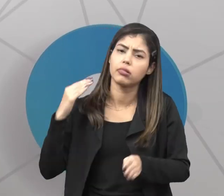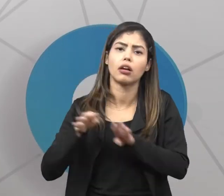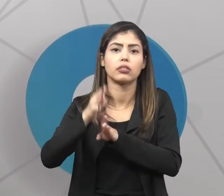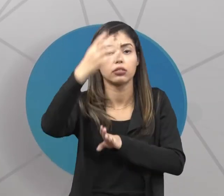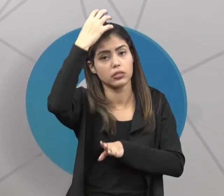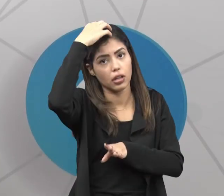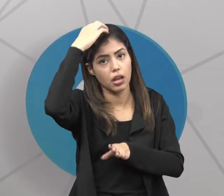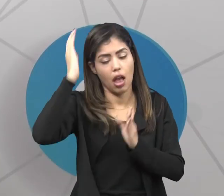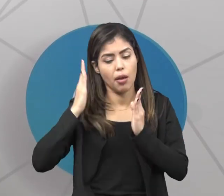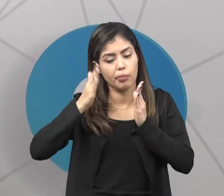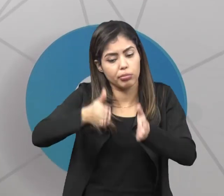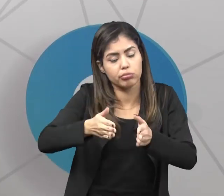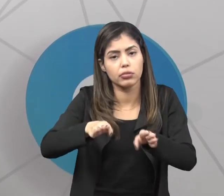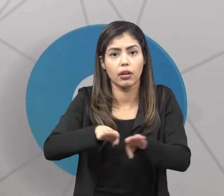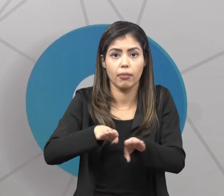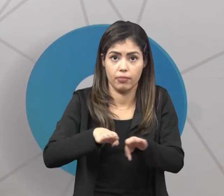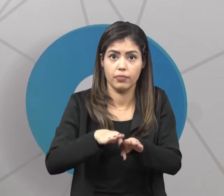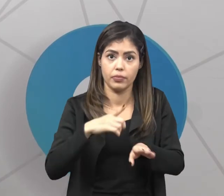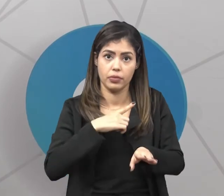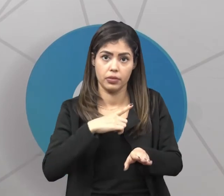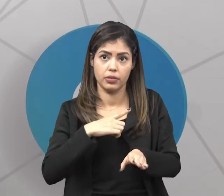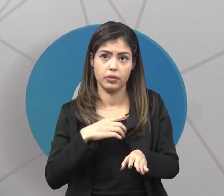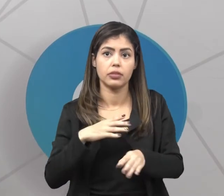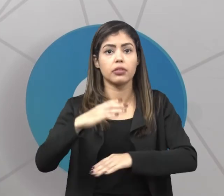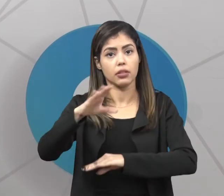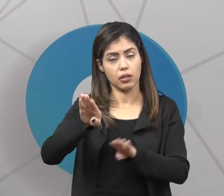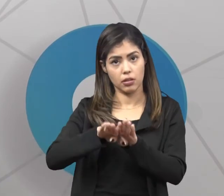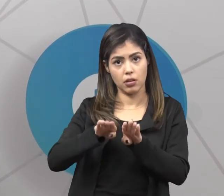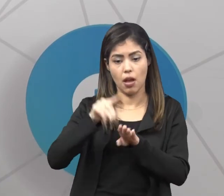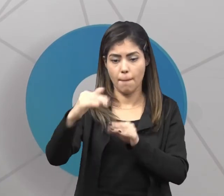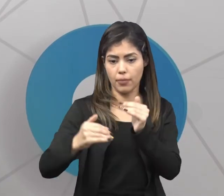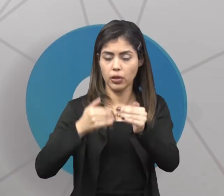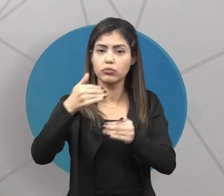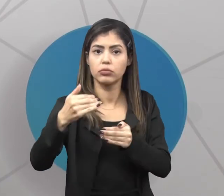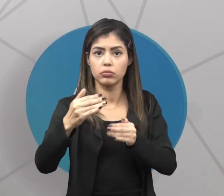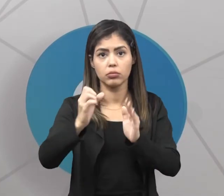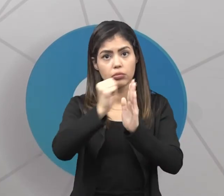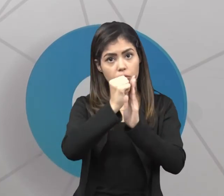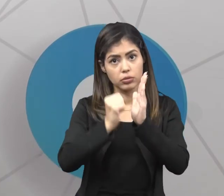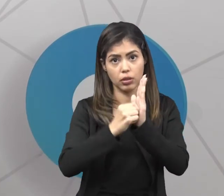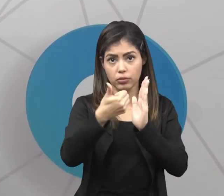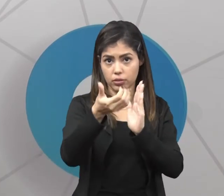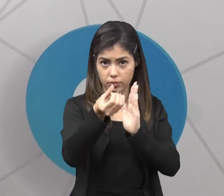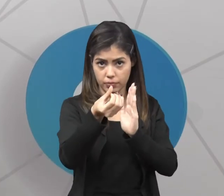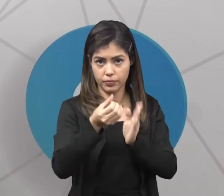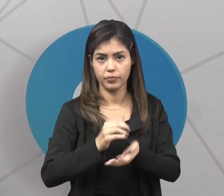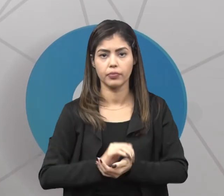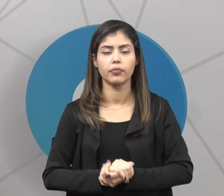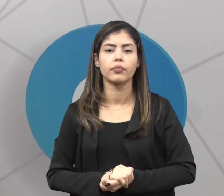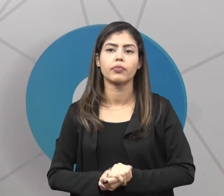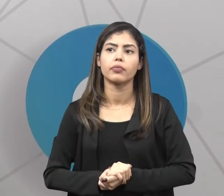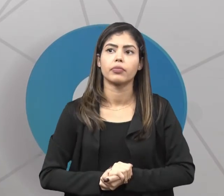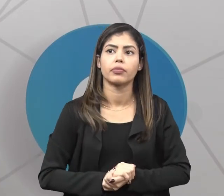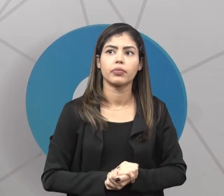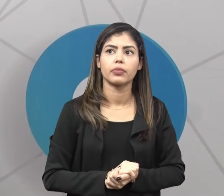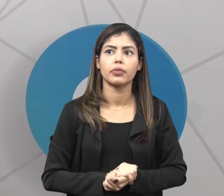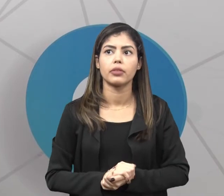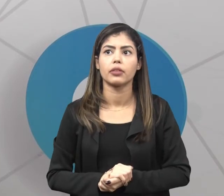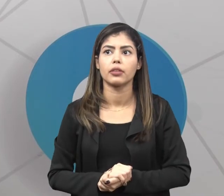já queriam centralizar, mas a centralização mesmo se dá a partir do século XVI. Vamos, mais uma?